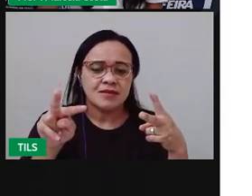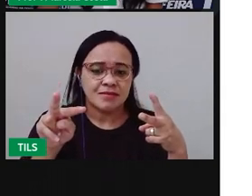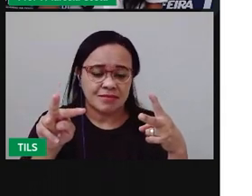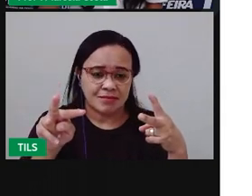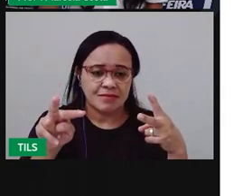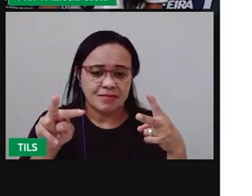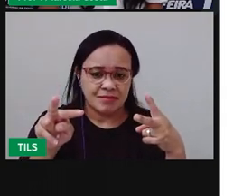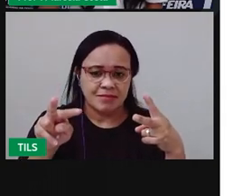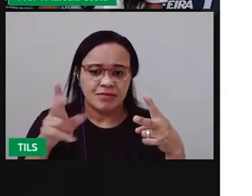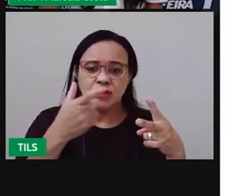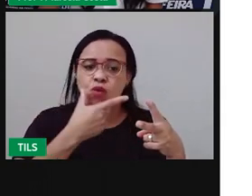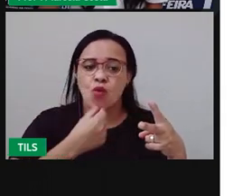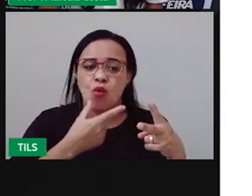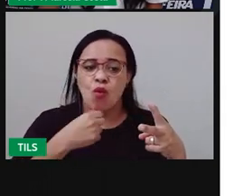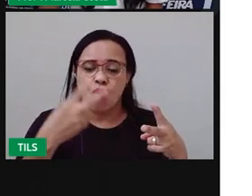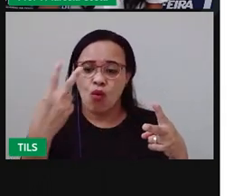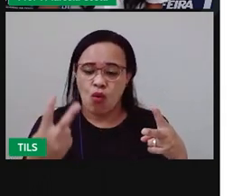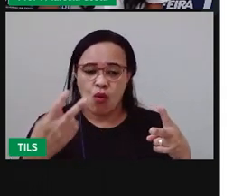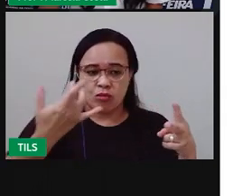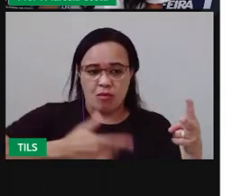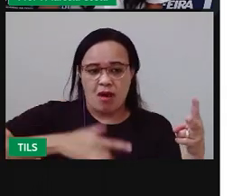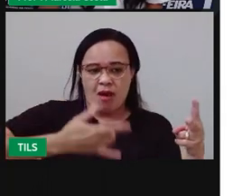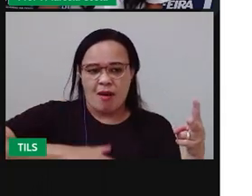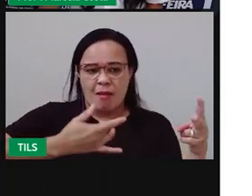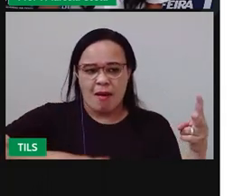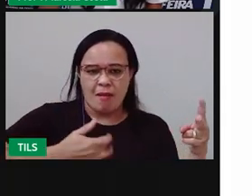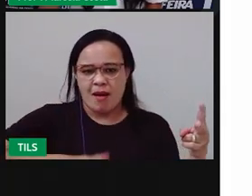violeiros. Olha.